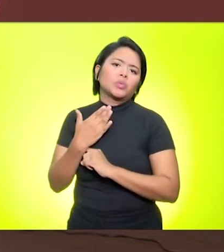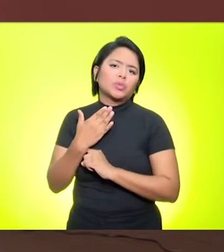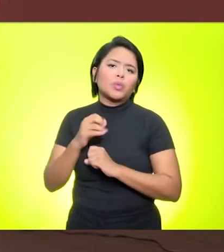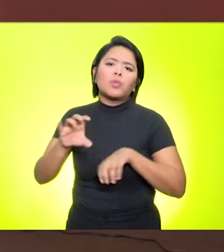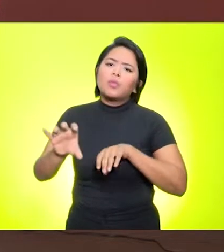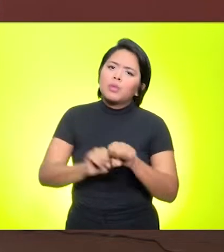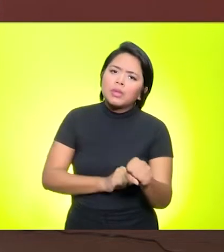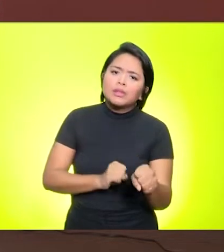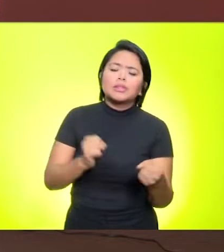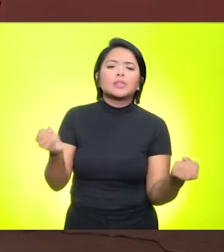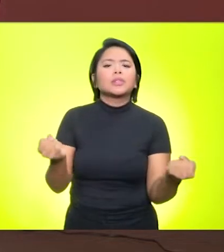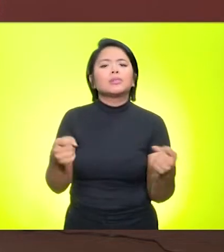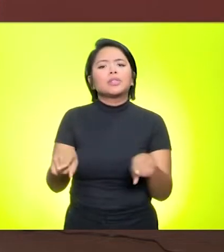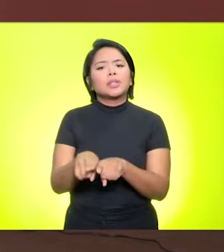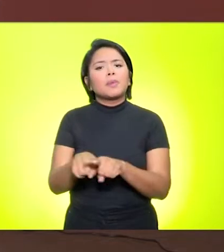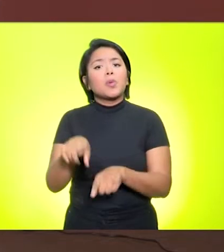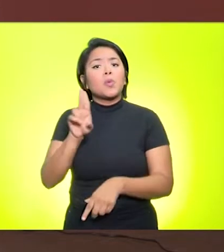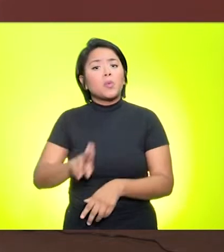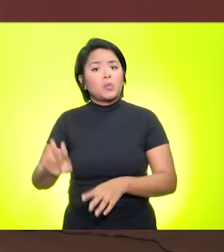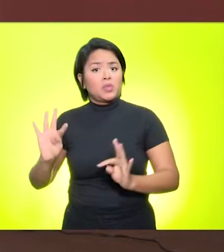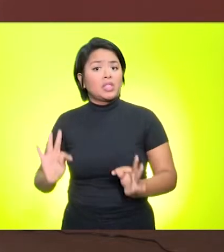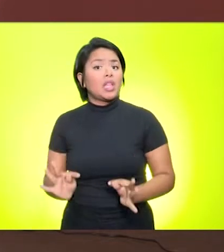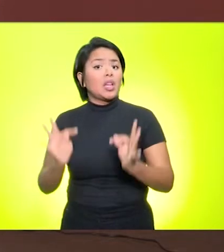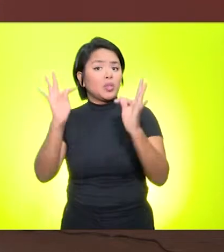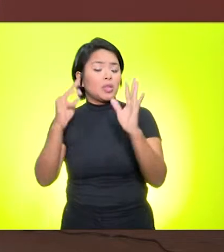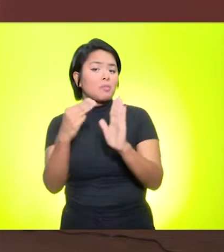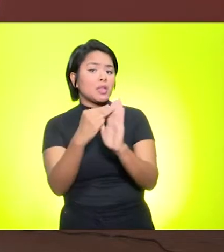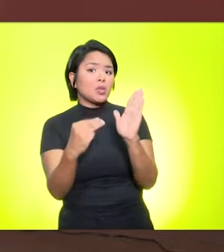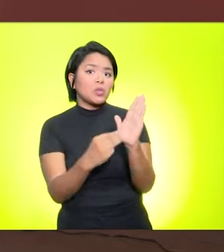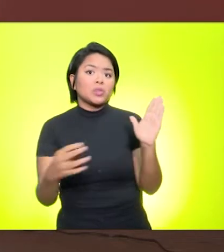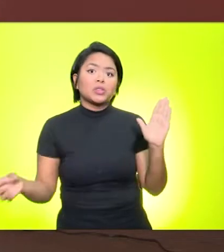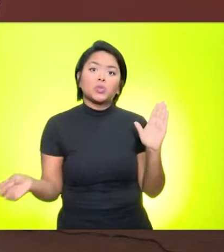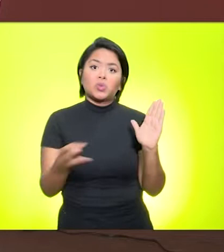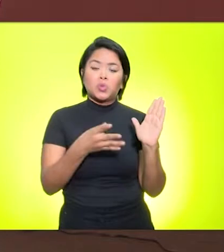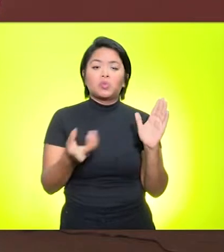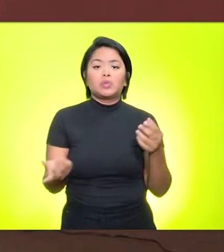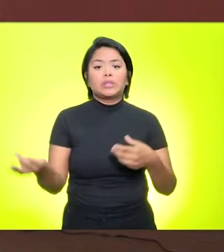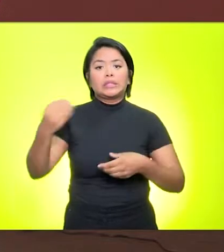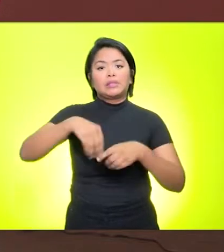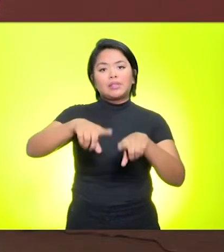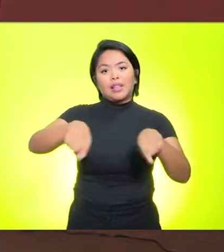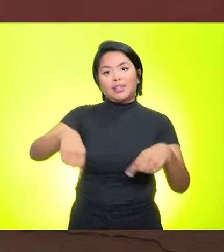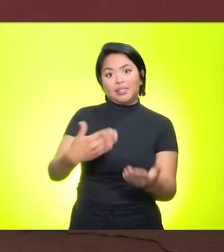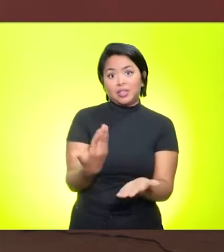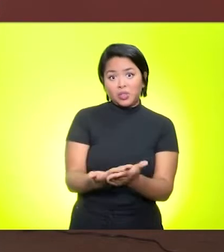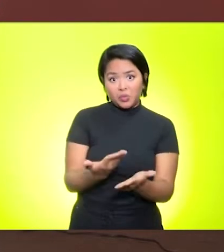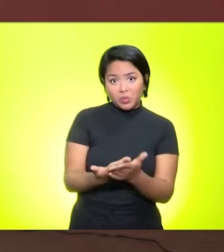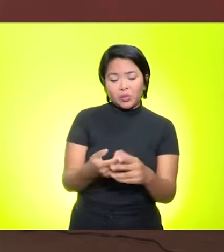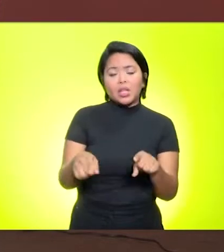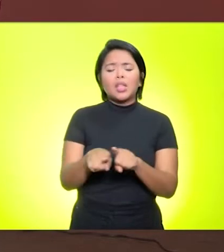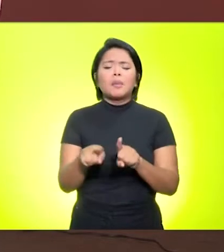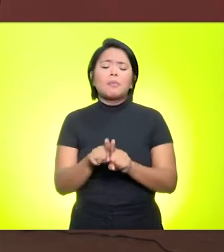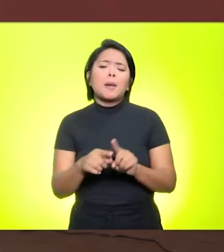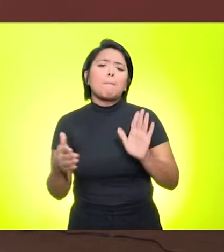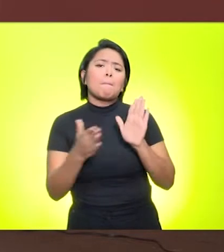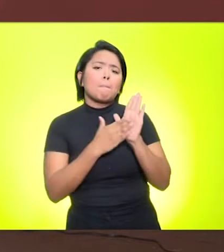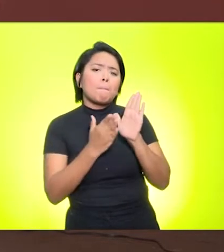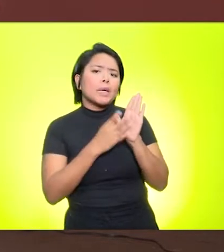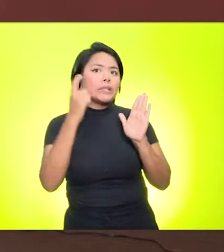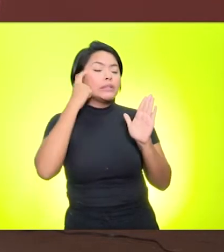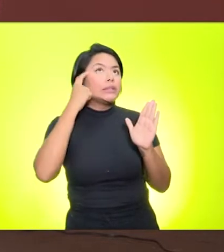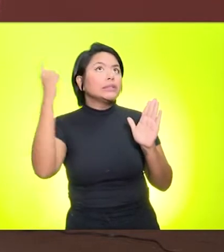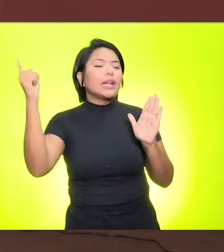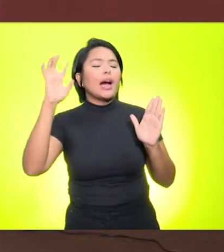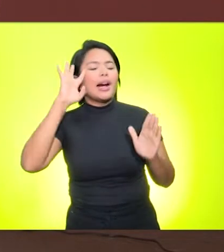utilizações de tecnologias e de metodologias inovadoras na sala de aula, além de propor algumas ideias e